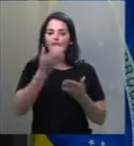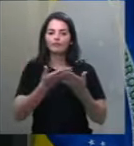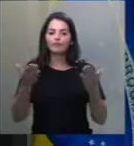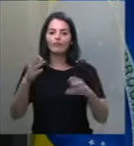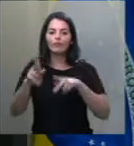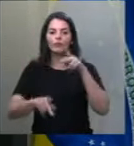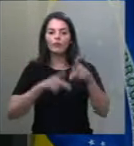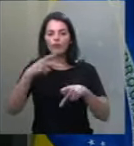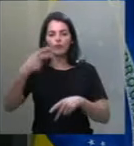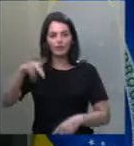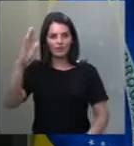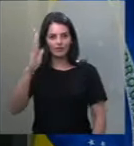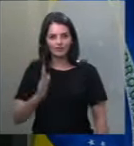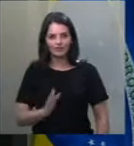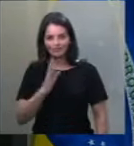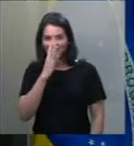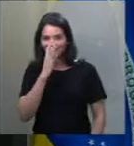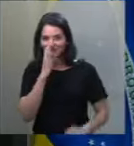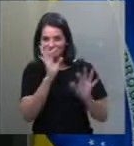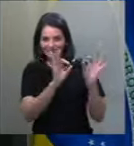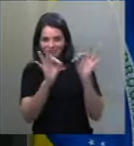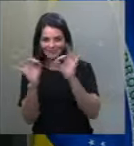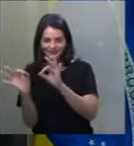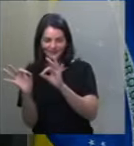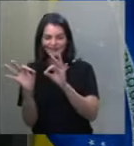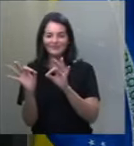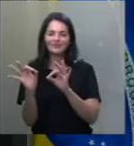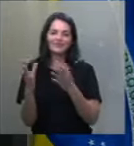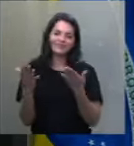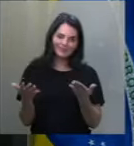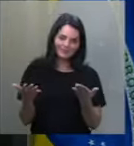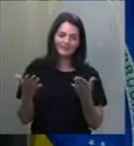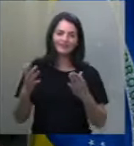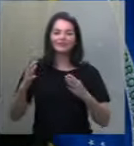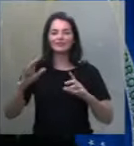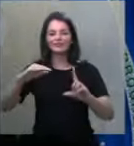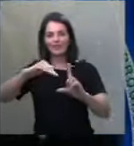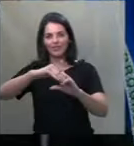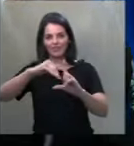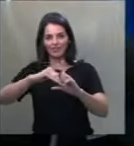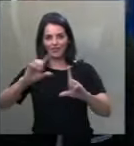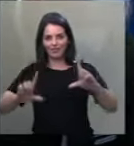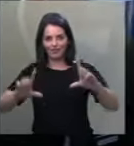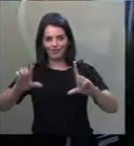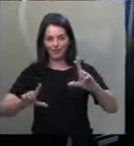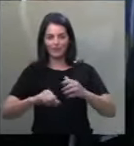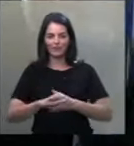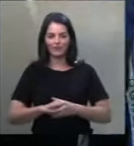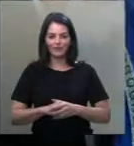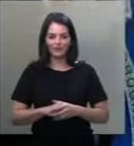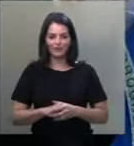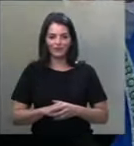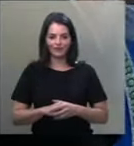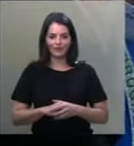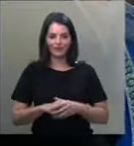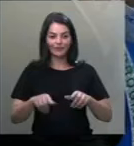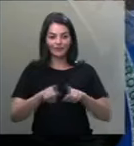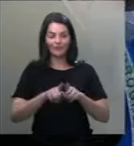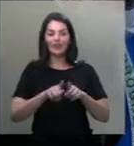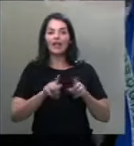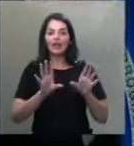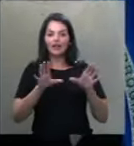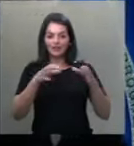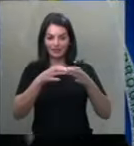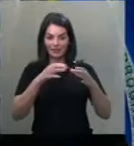povo brasileiro que nos acompanha, nos ouve, nos assiste pela rede Senado aí de comunicação.